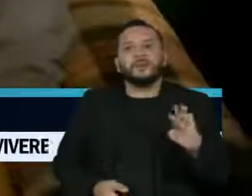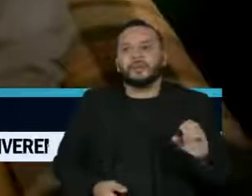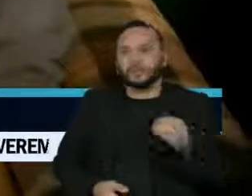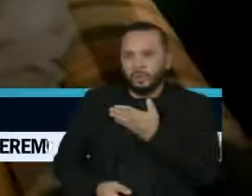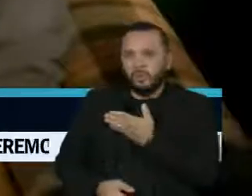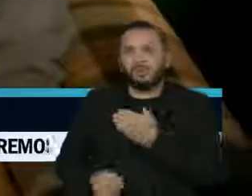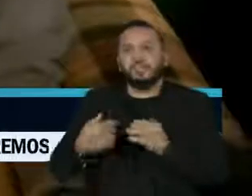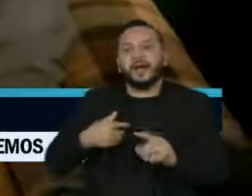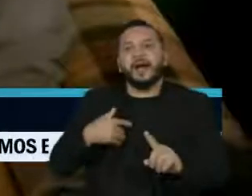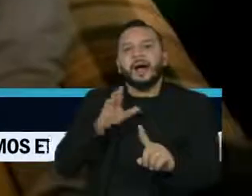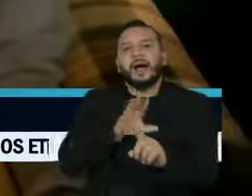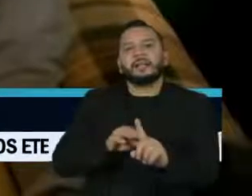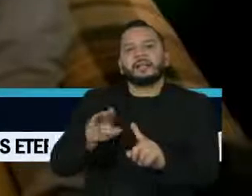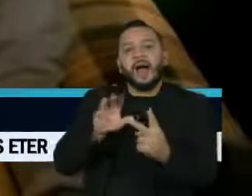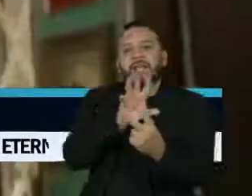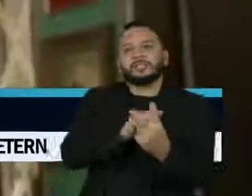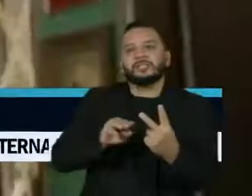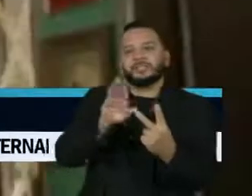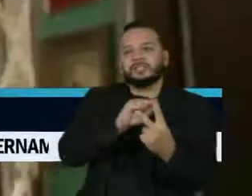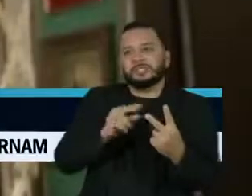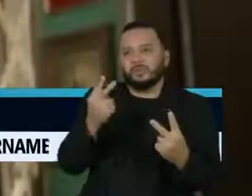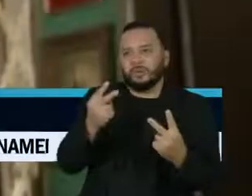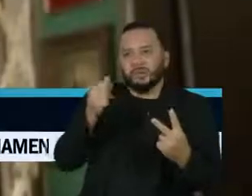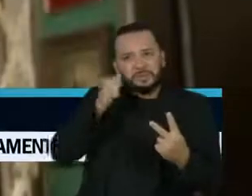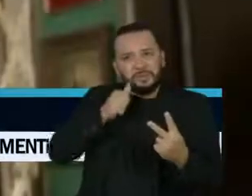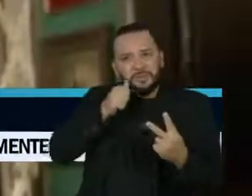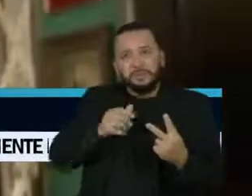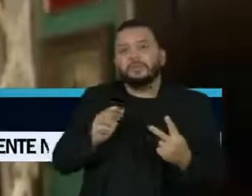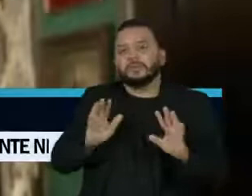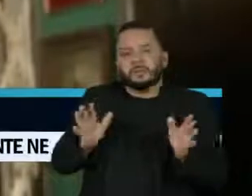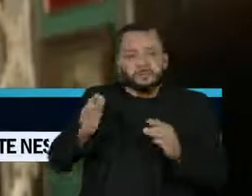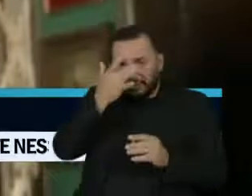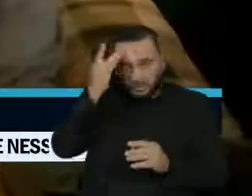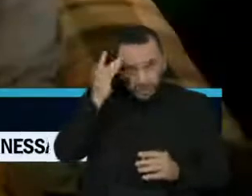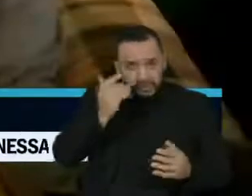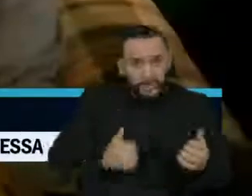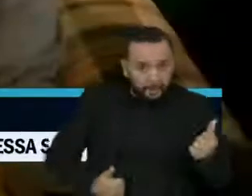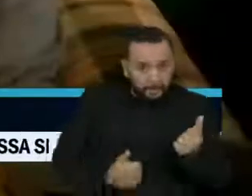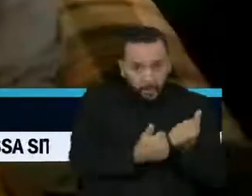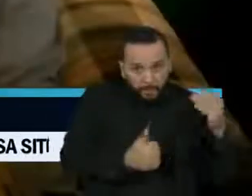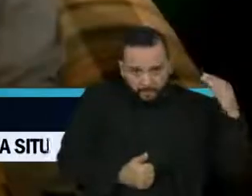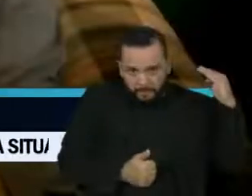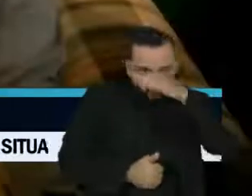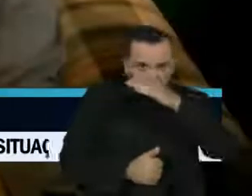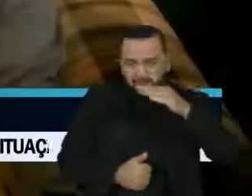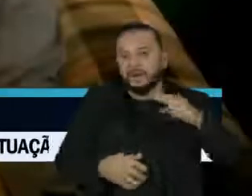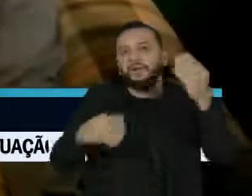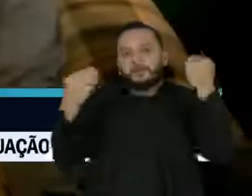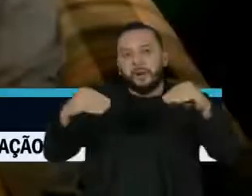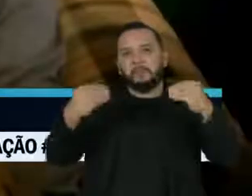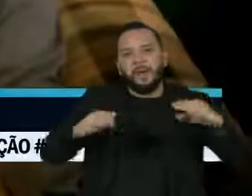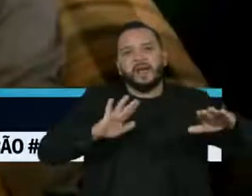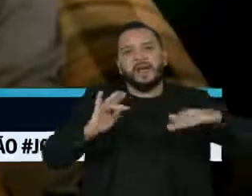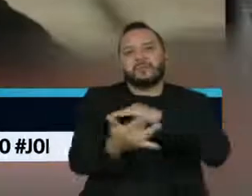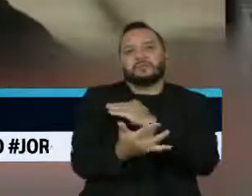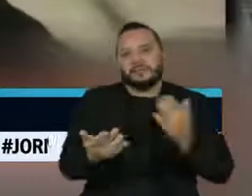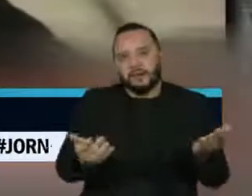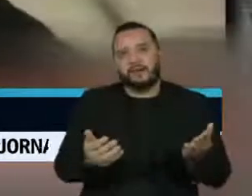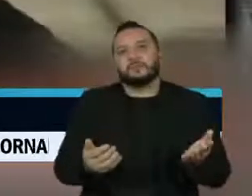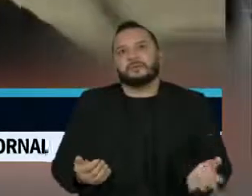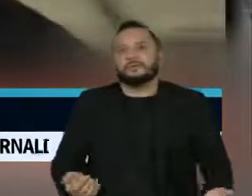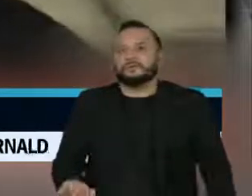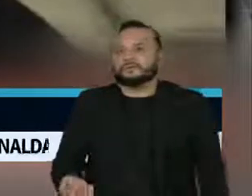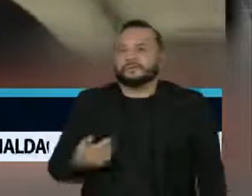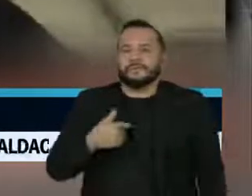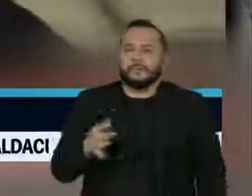assedia dois meninos, o que chamou a atenção de apoiadores do presidente Jair Bolsonaro, que espalharam os vídeos nas redes sociais. O